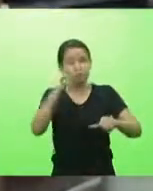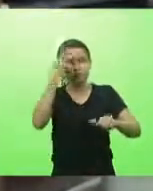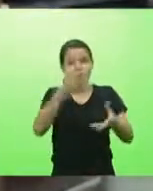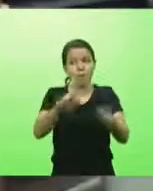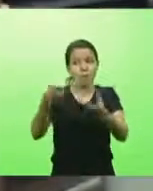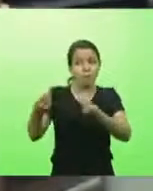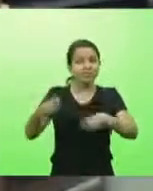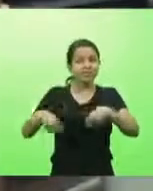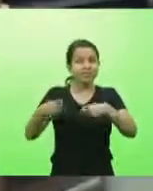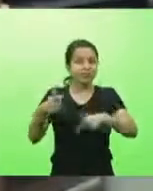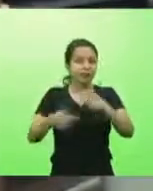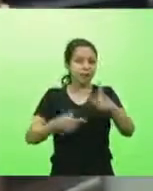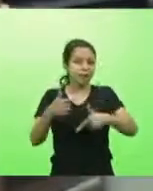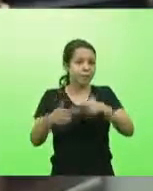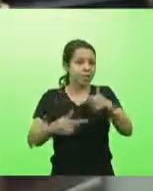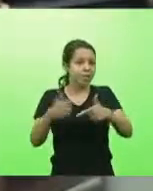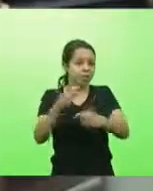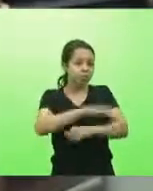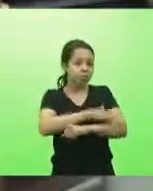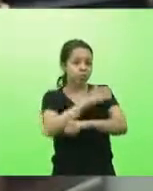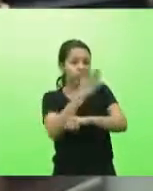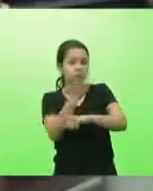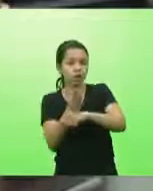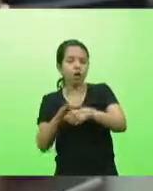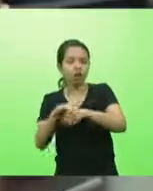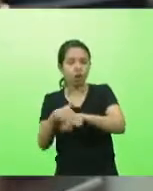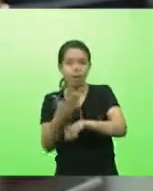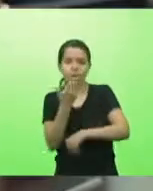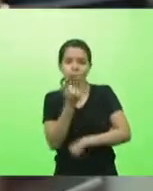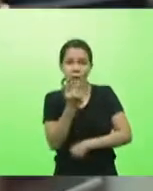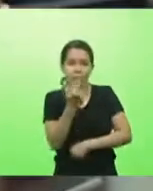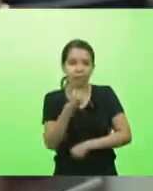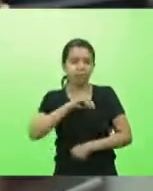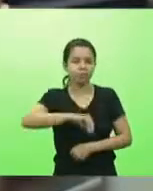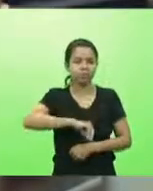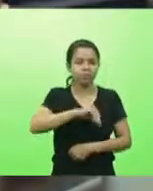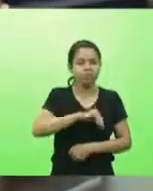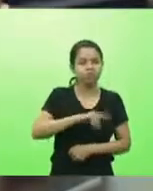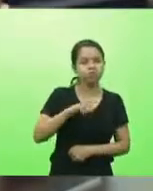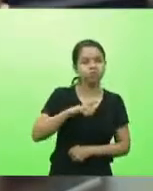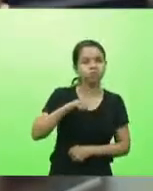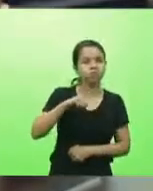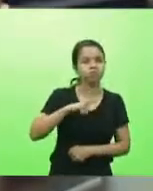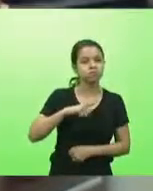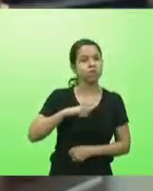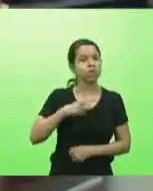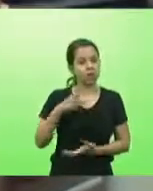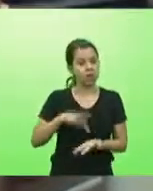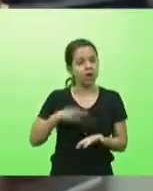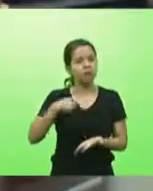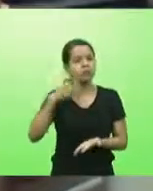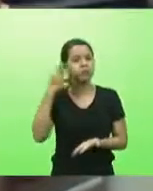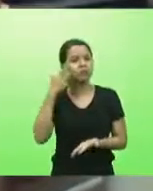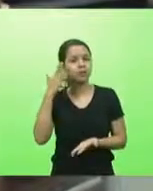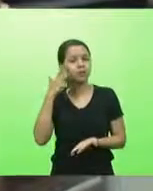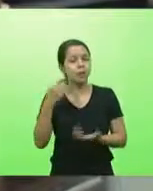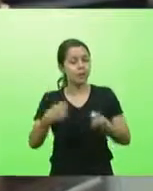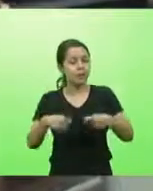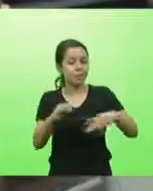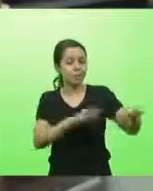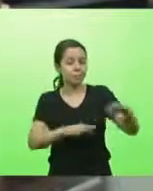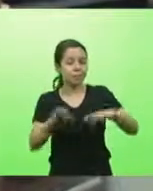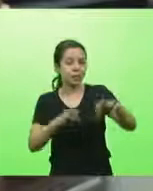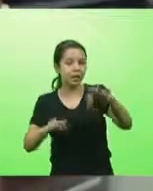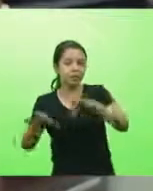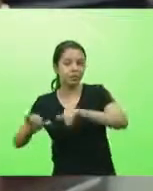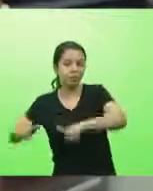para comer à noite. Isso é verdade e isso eu sei. Nesse sentido, precisamos de um plano de recuperação econômica, auxílio